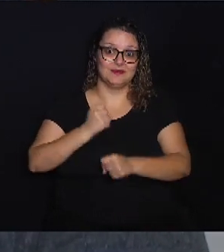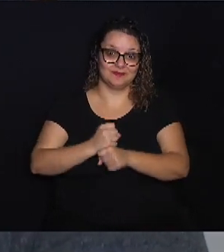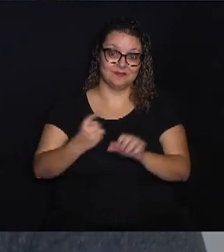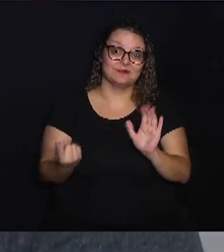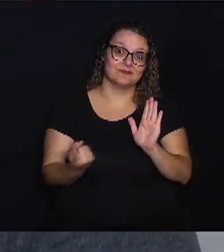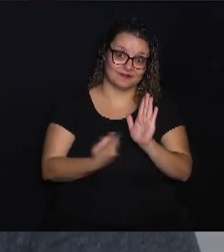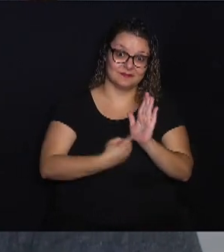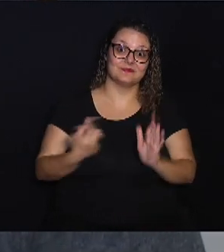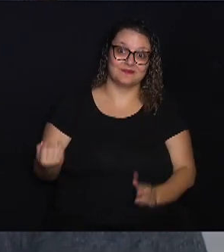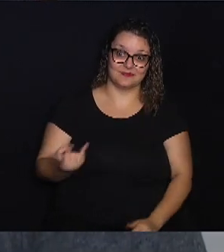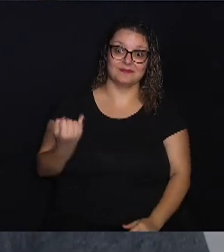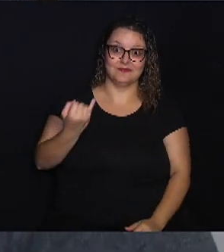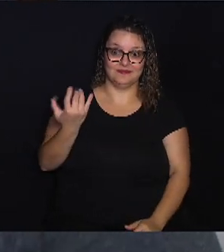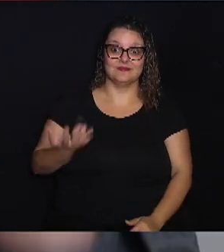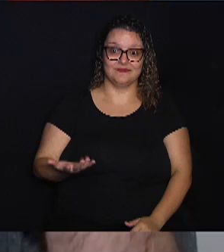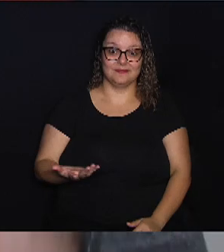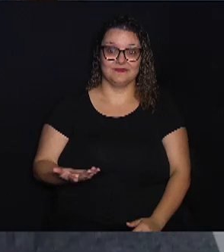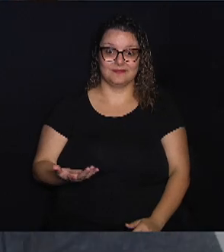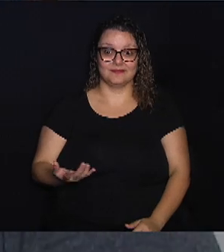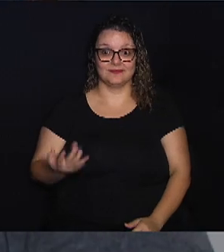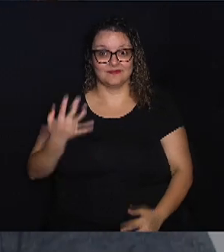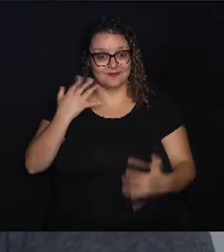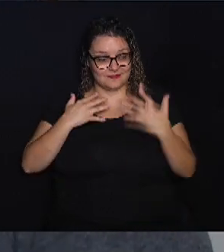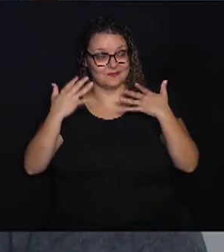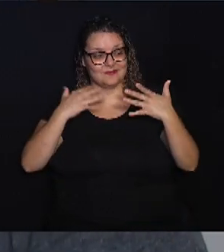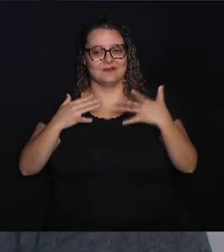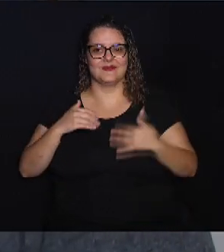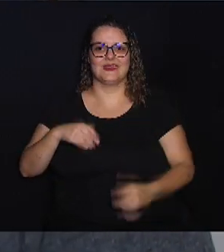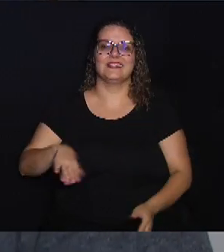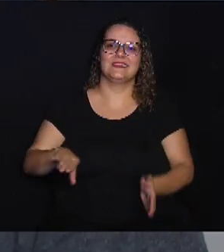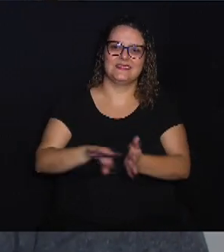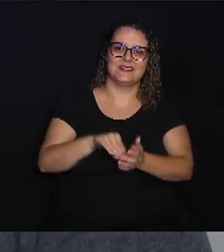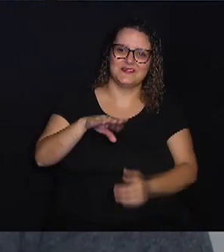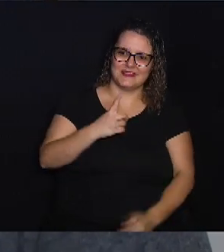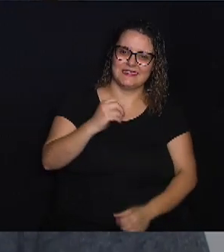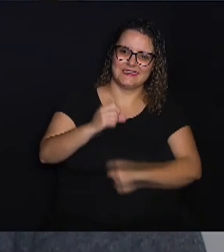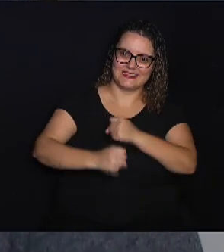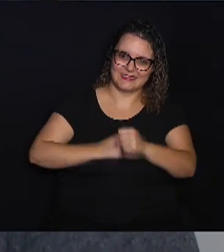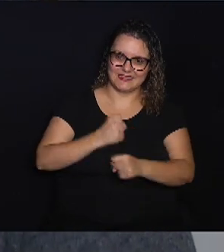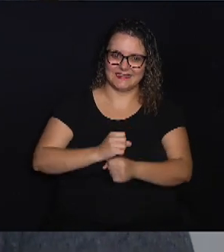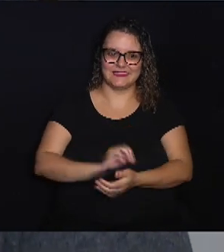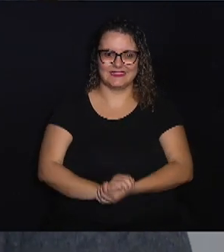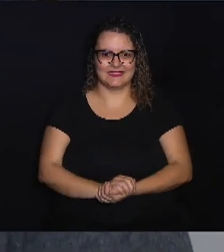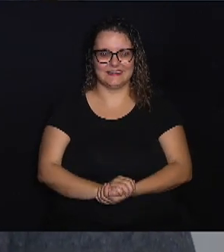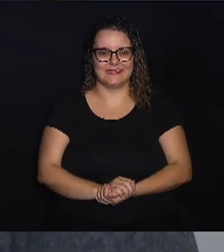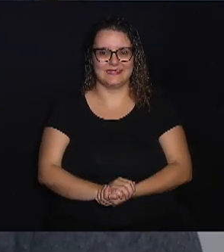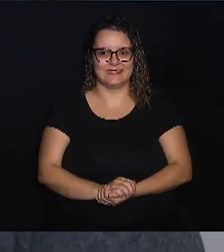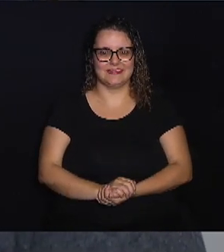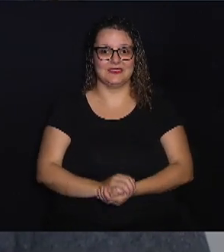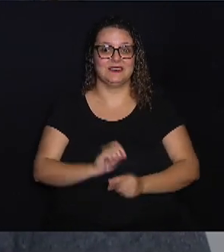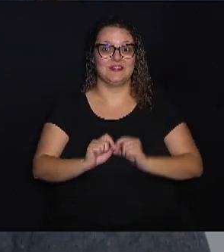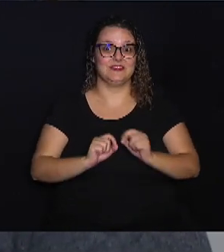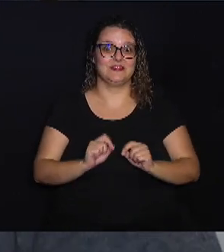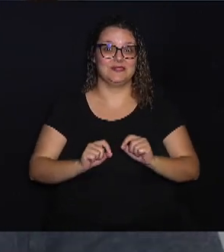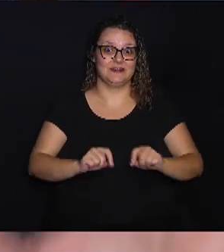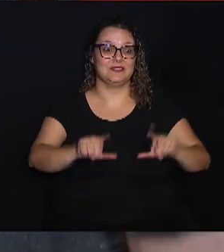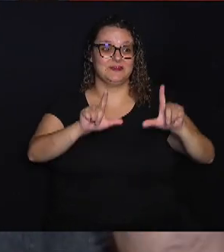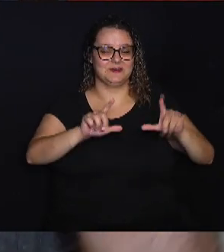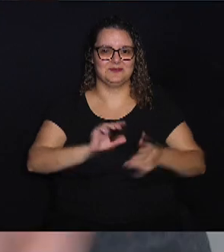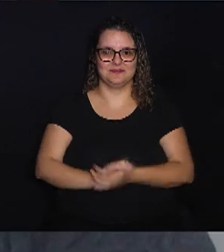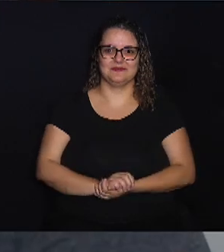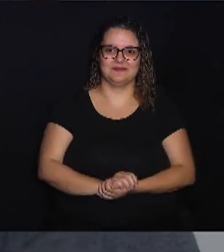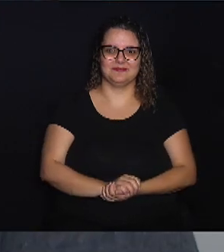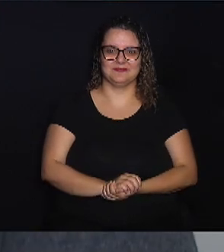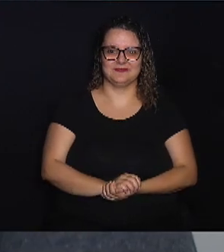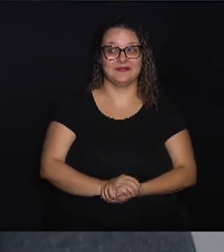importante, uma marca interessante, que venham mais 10 anos pela frente. Quando você vai pôr o diploma? Ah, vou pendurar. Ou